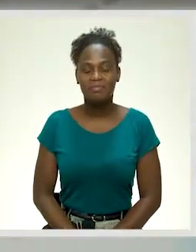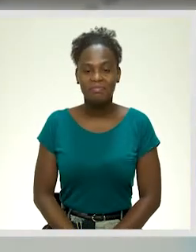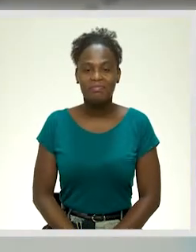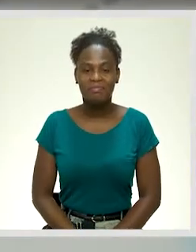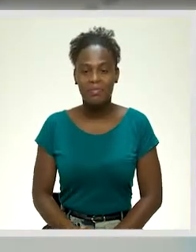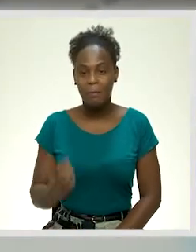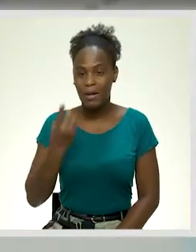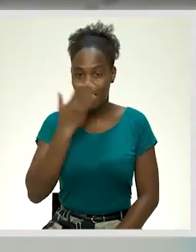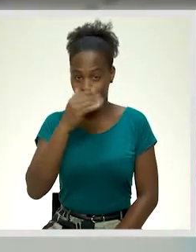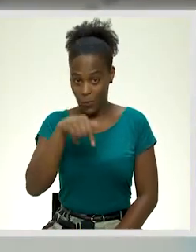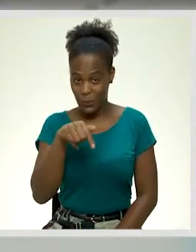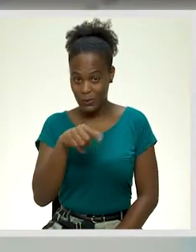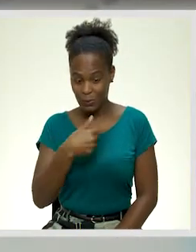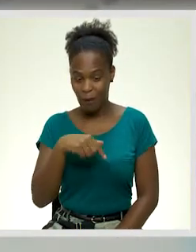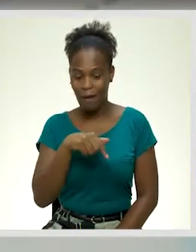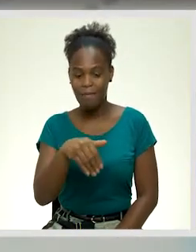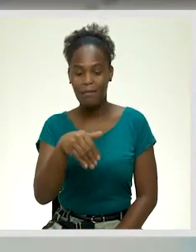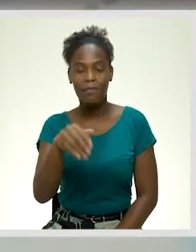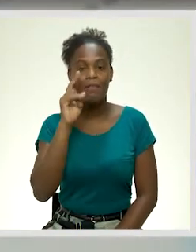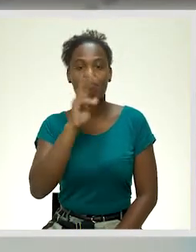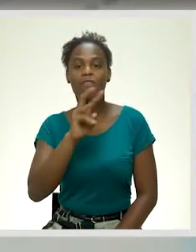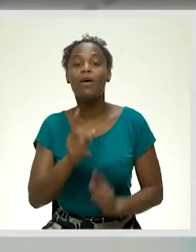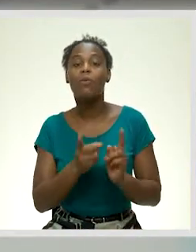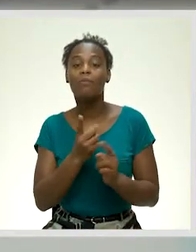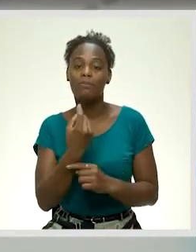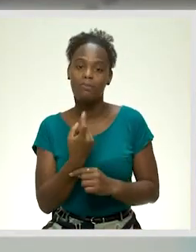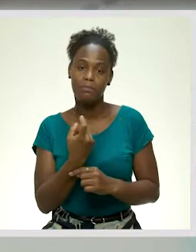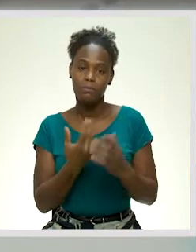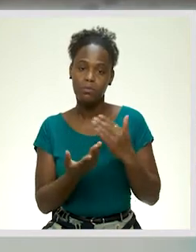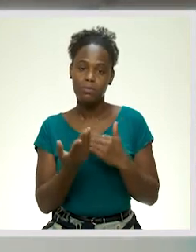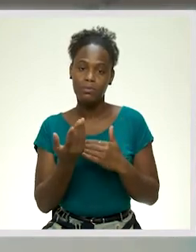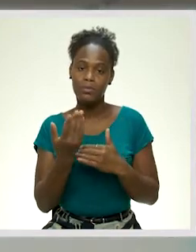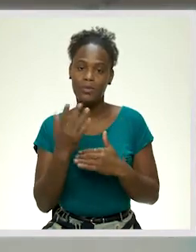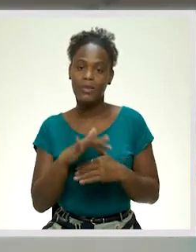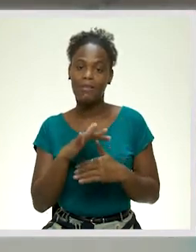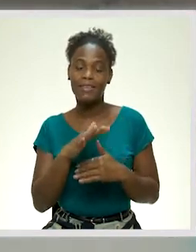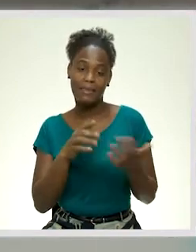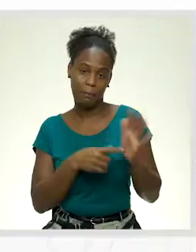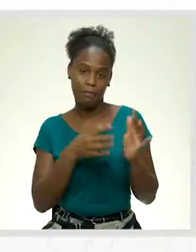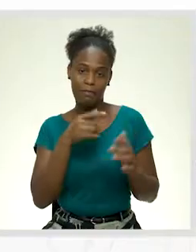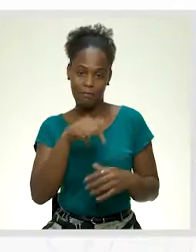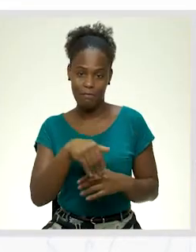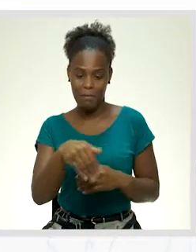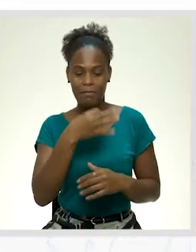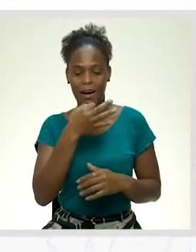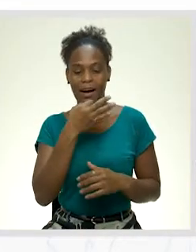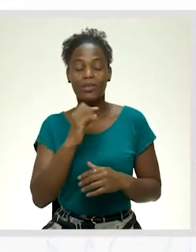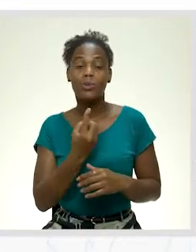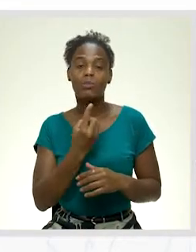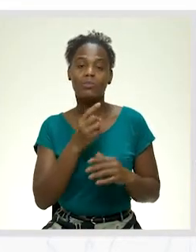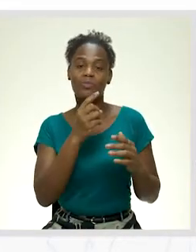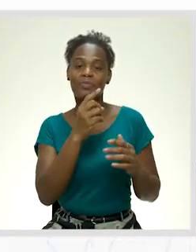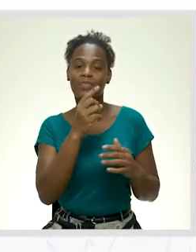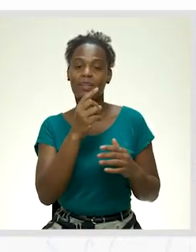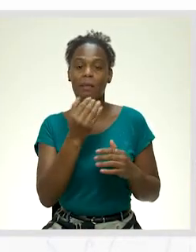Para a nossa aula de hoje, vamos ver aquilo que nos reserva. Vamos falar hoje sobre o